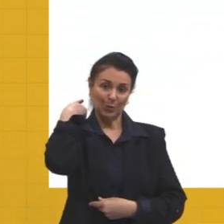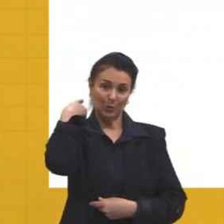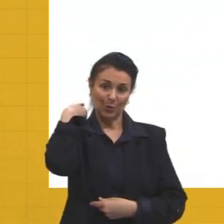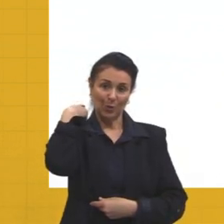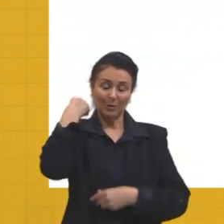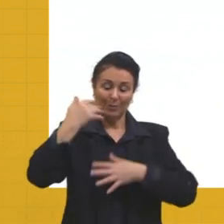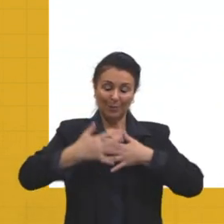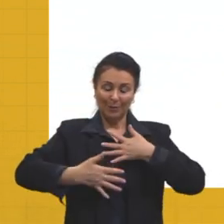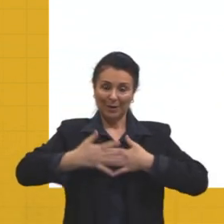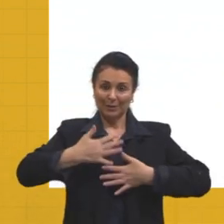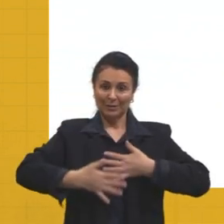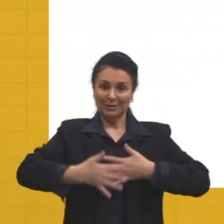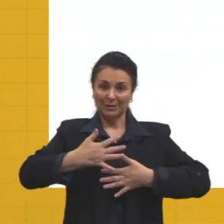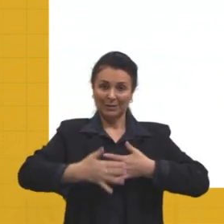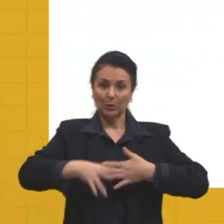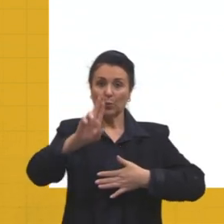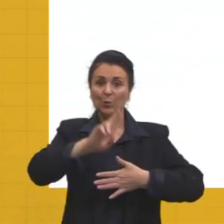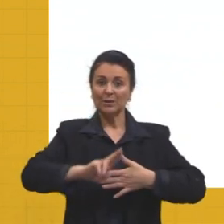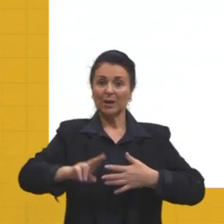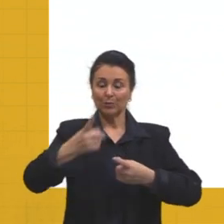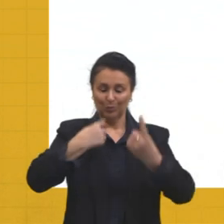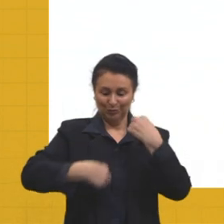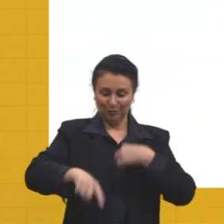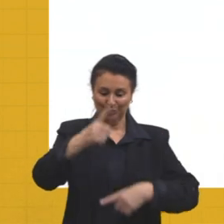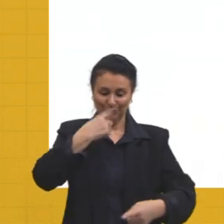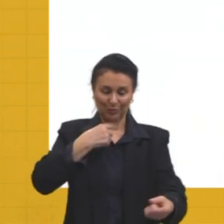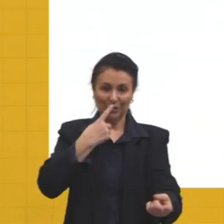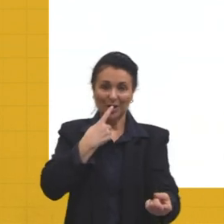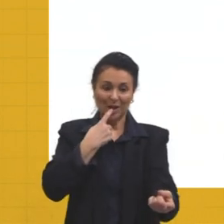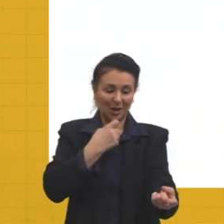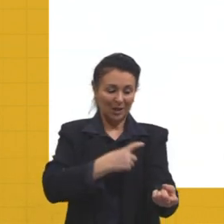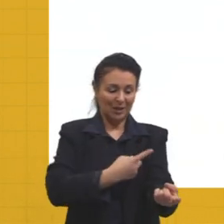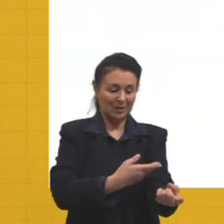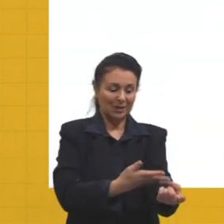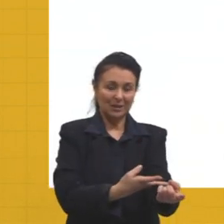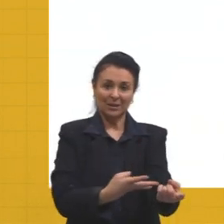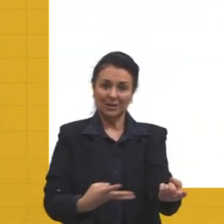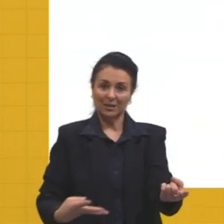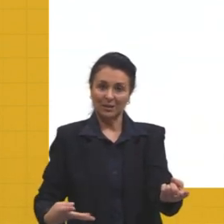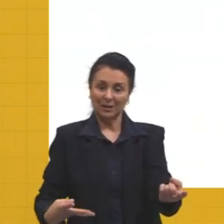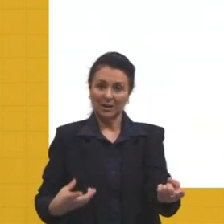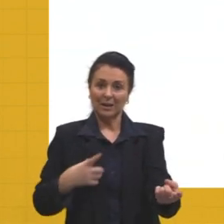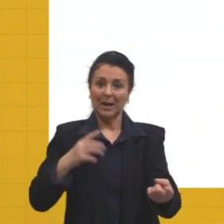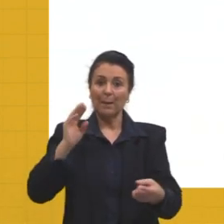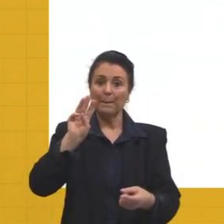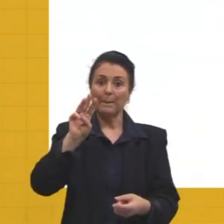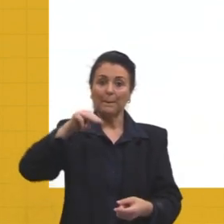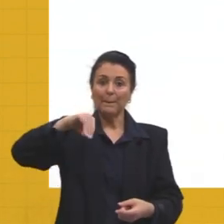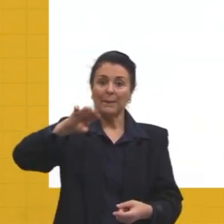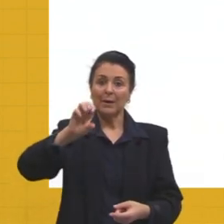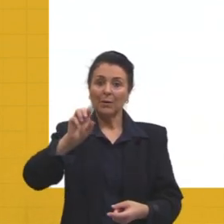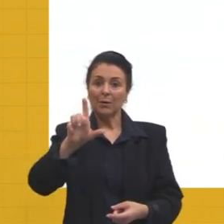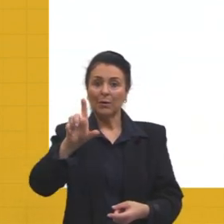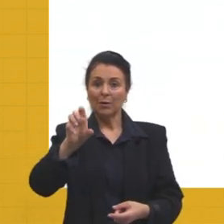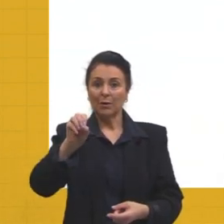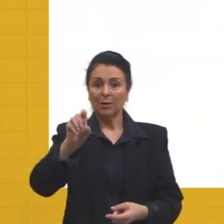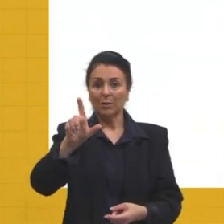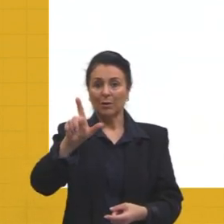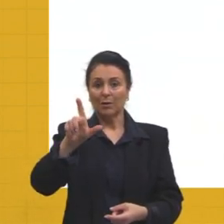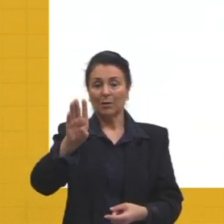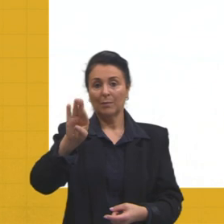tecidos pela corrente sanguínea. E a mioglobina se liga ao oxigênio